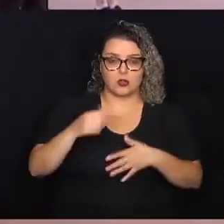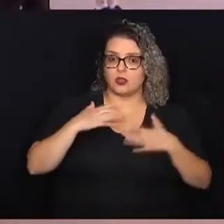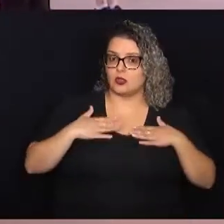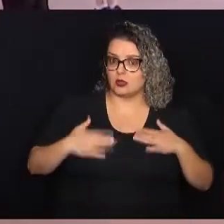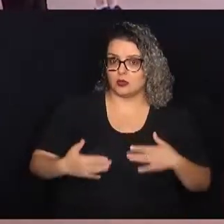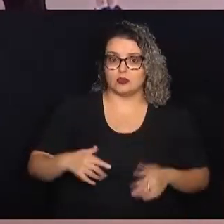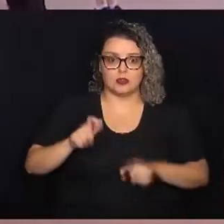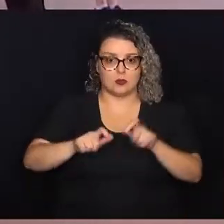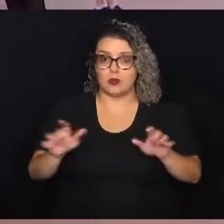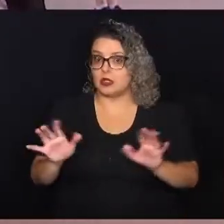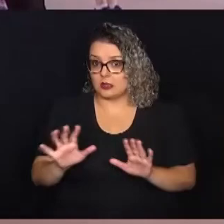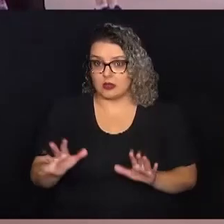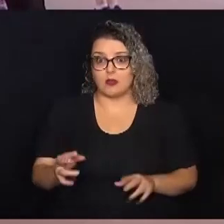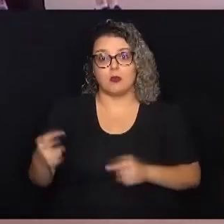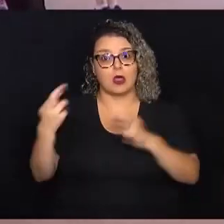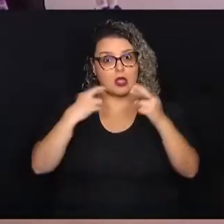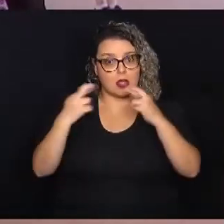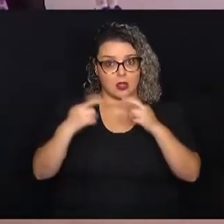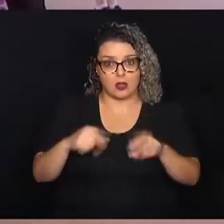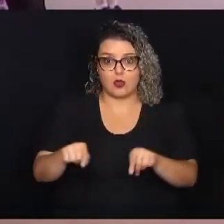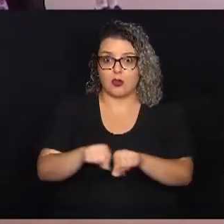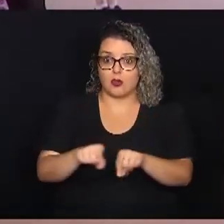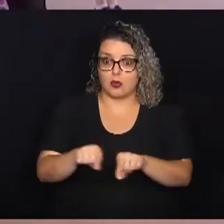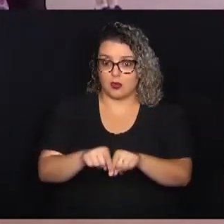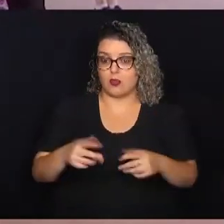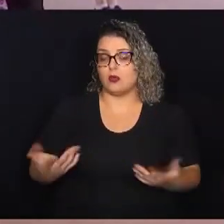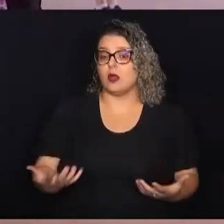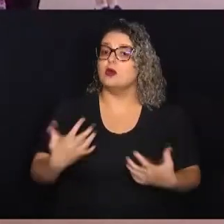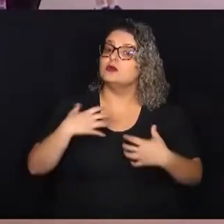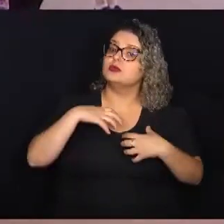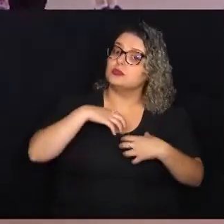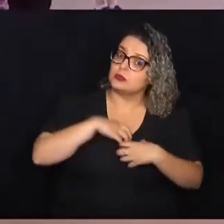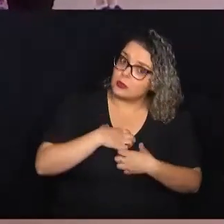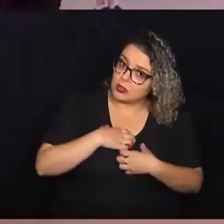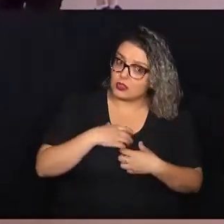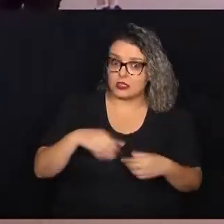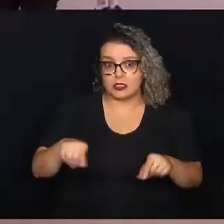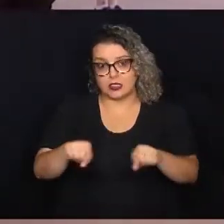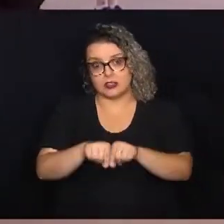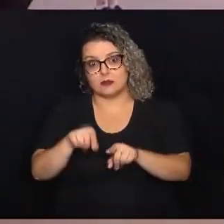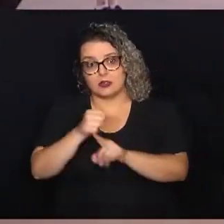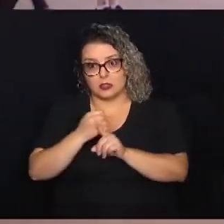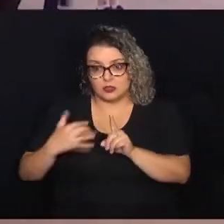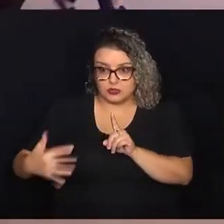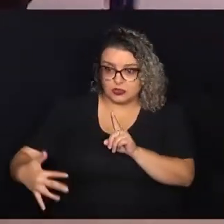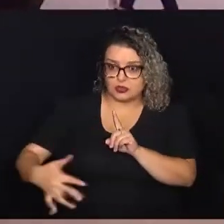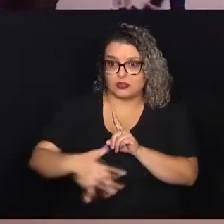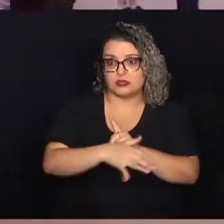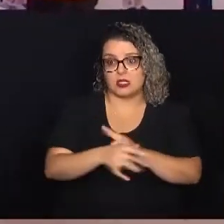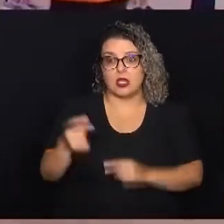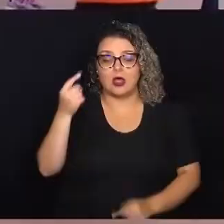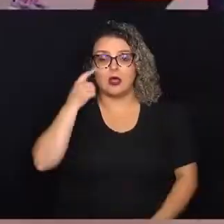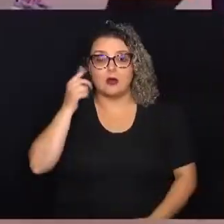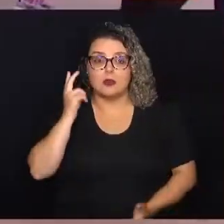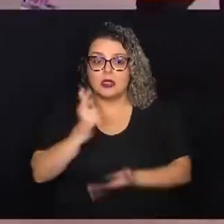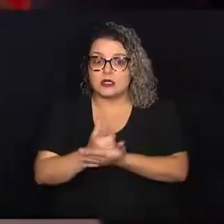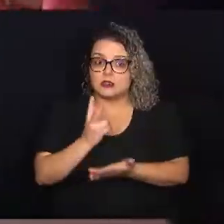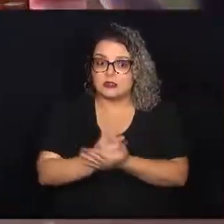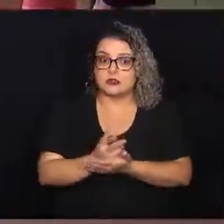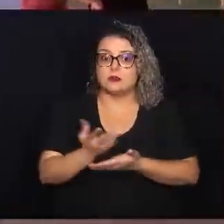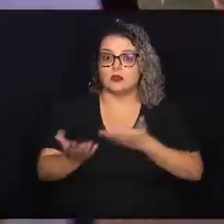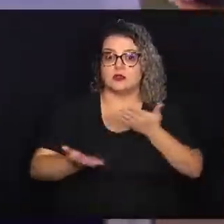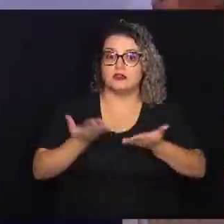dos indivíduos, levamos em conta também os aspectos emocionais, os aspectos sociais, pensando sempre em fazer um